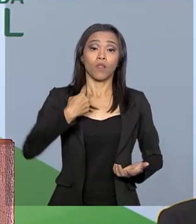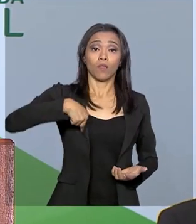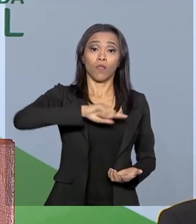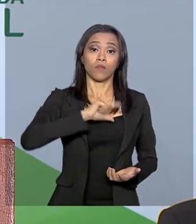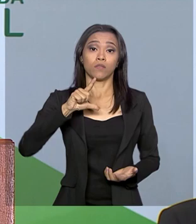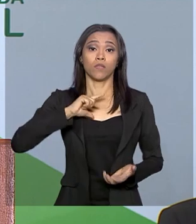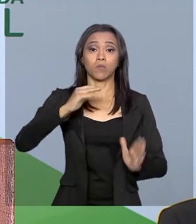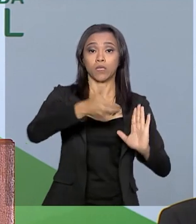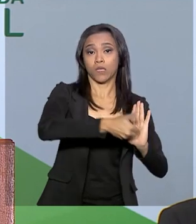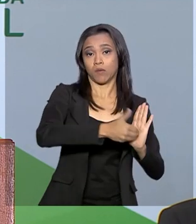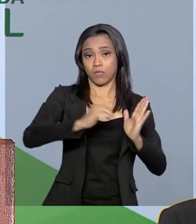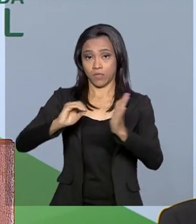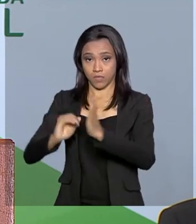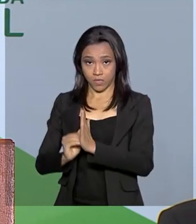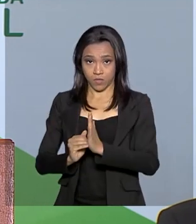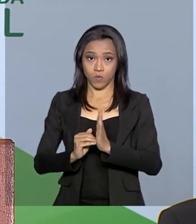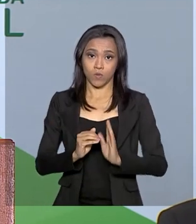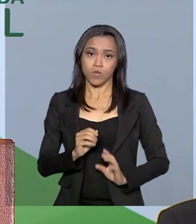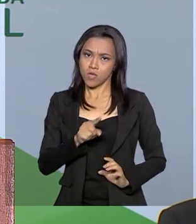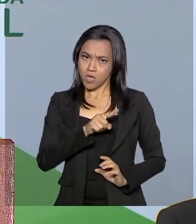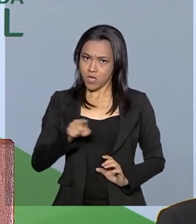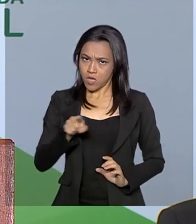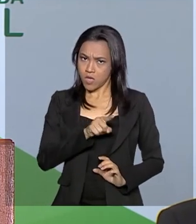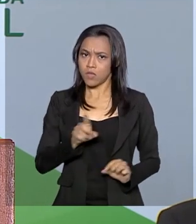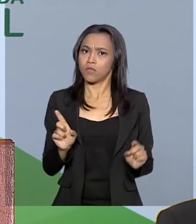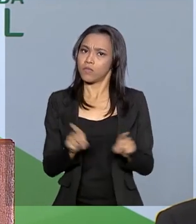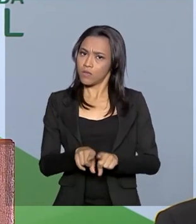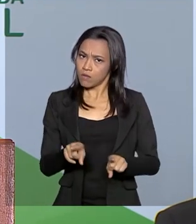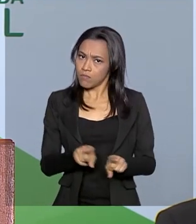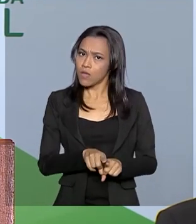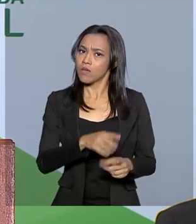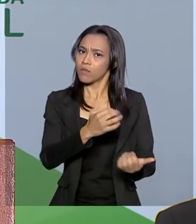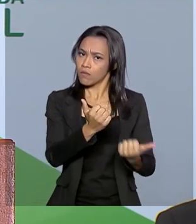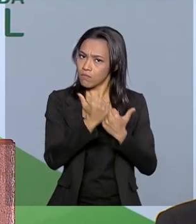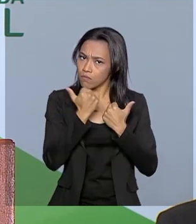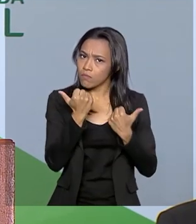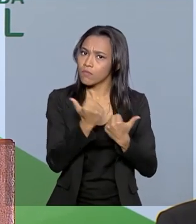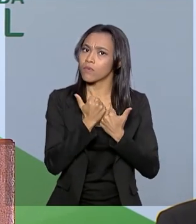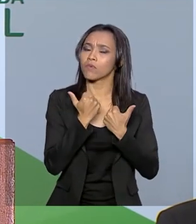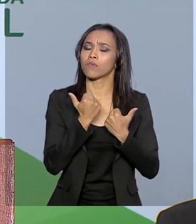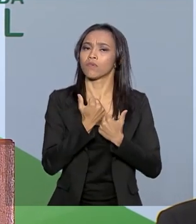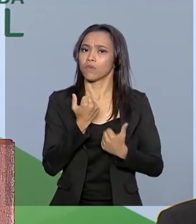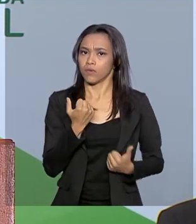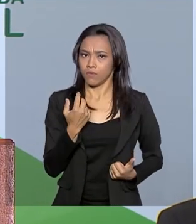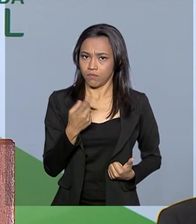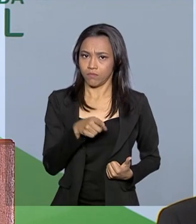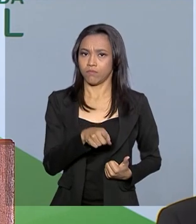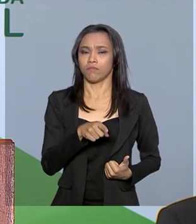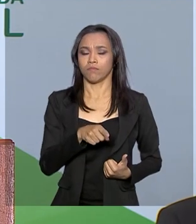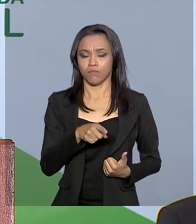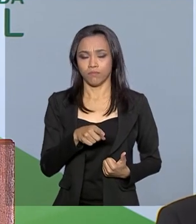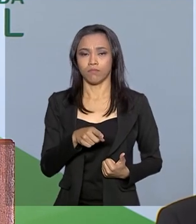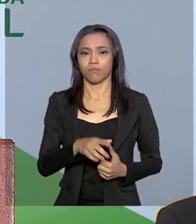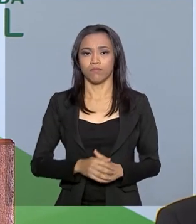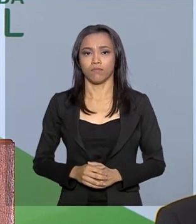Câmara, um Senado, que também vem dando a sua contribuição nesse sentido.